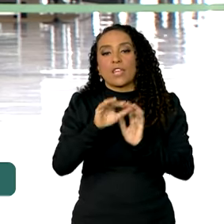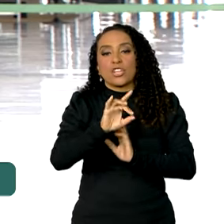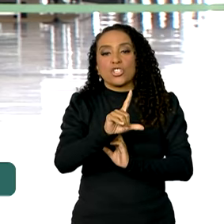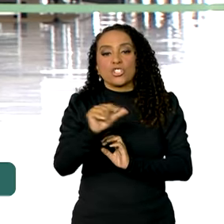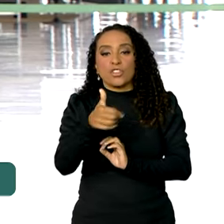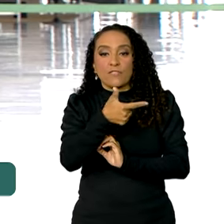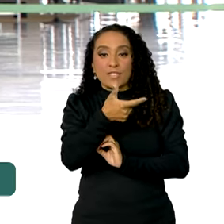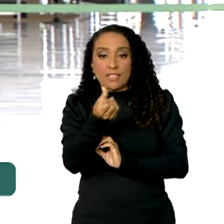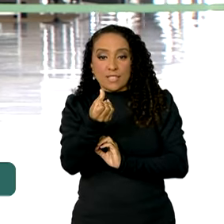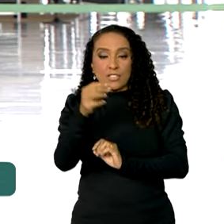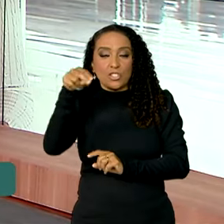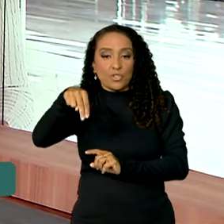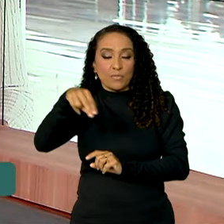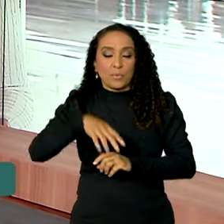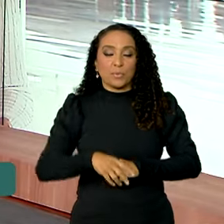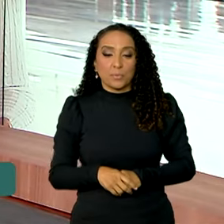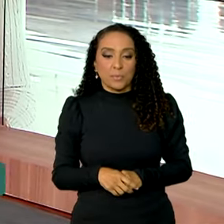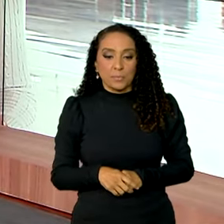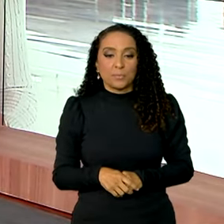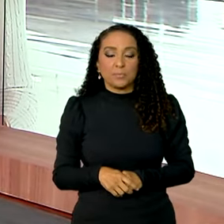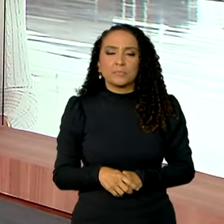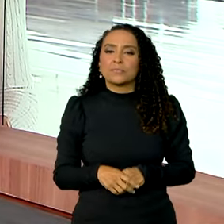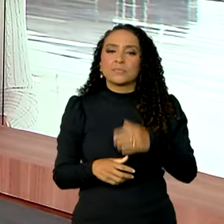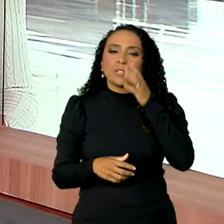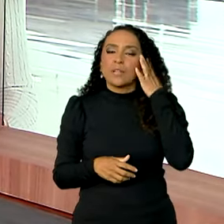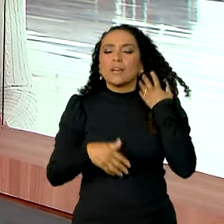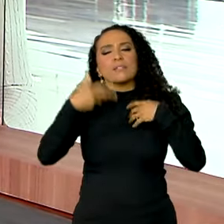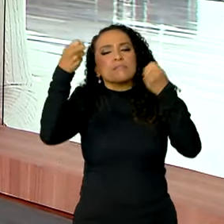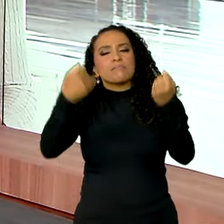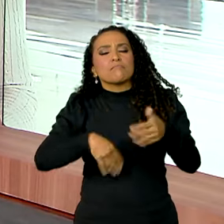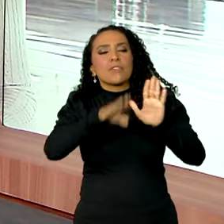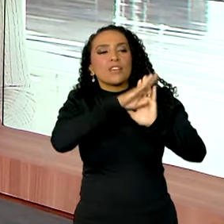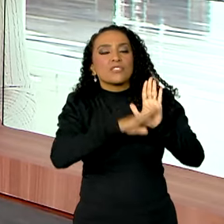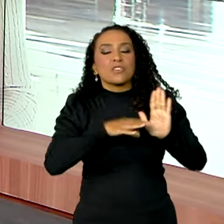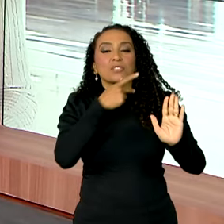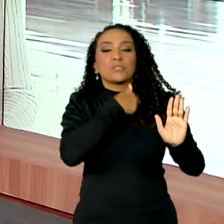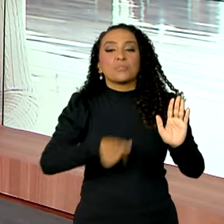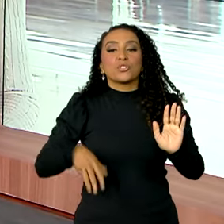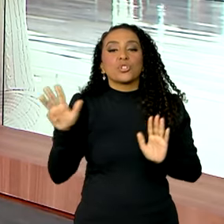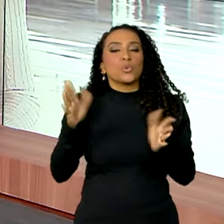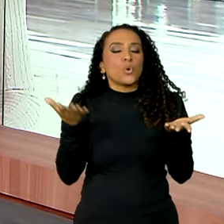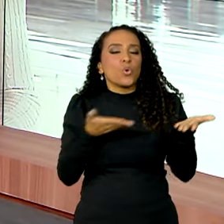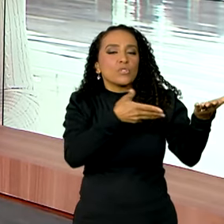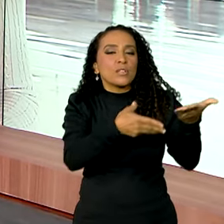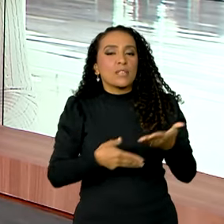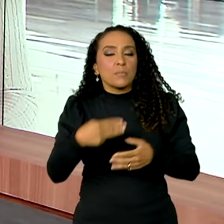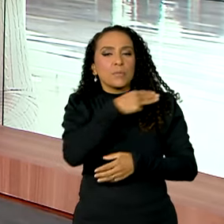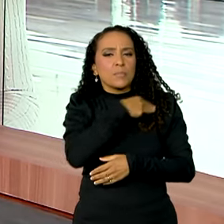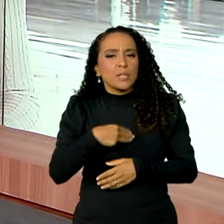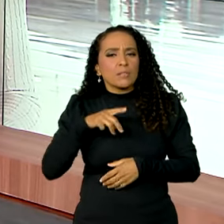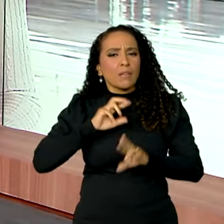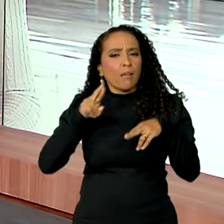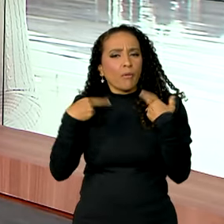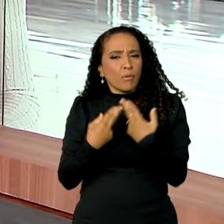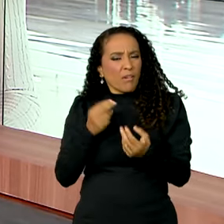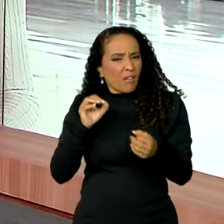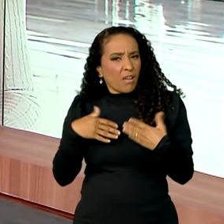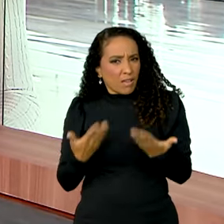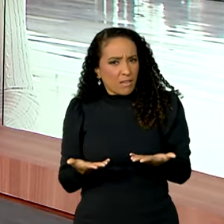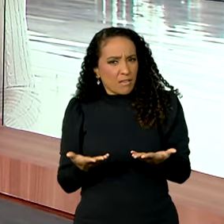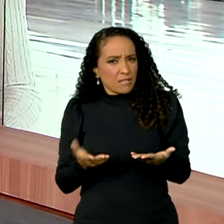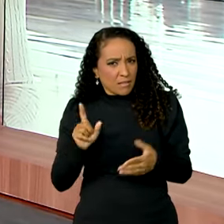26 de novembro. Vanessa. Jéssica, me fala um pouco da agenda do presidente Lula. Hoje ele recebe ministros, vai ter uma reunião, é isso?